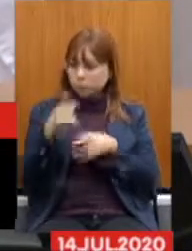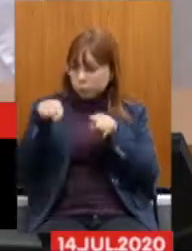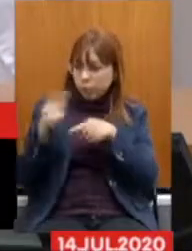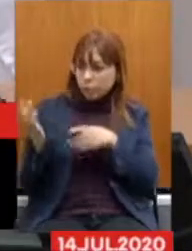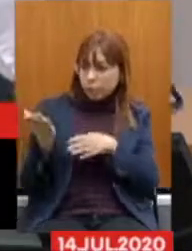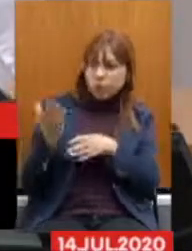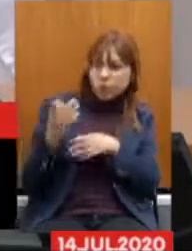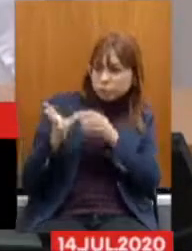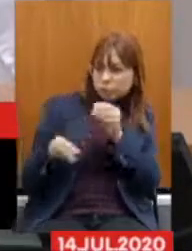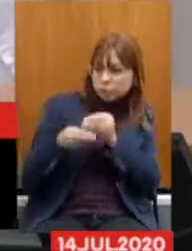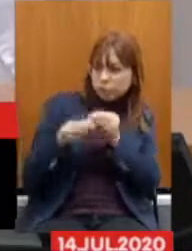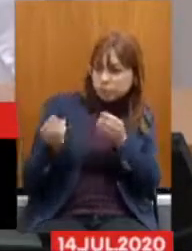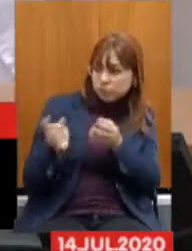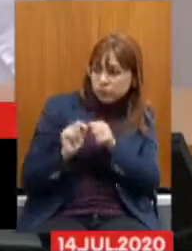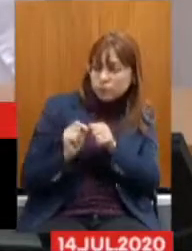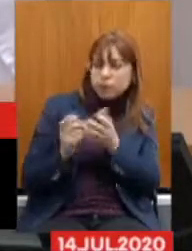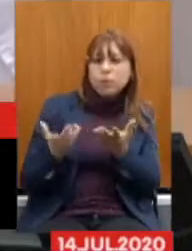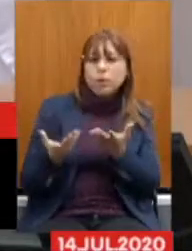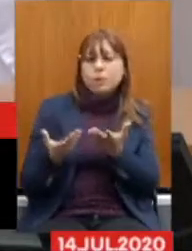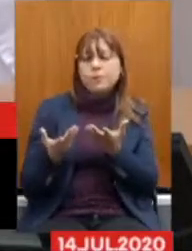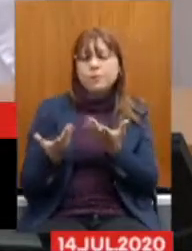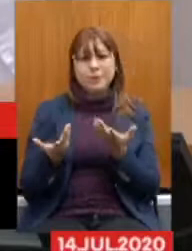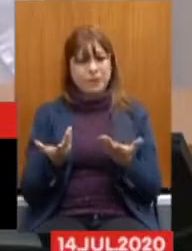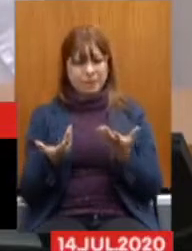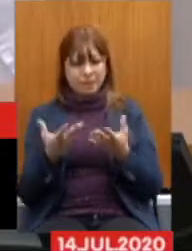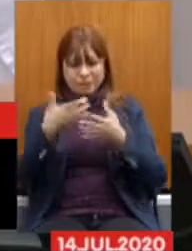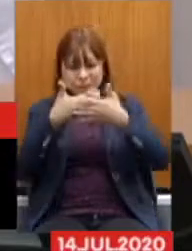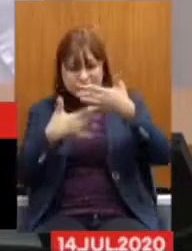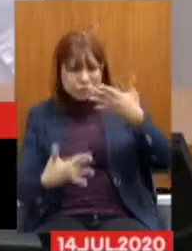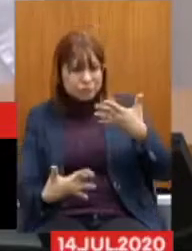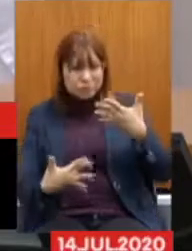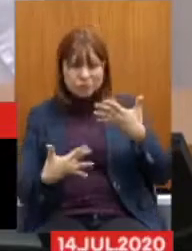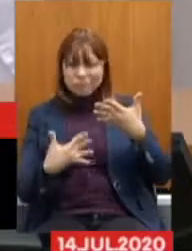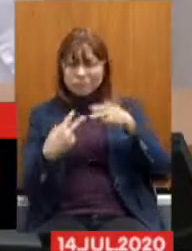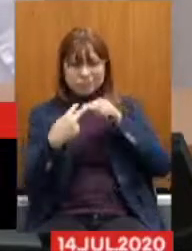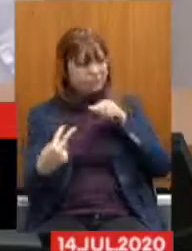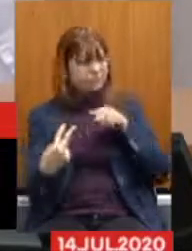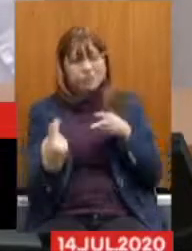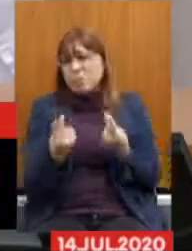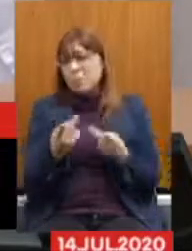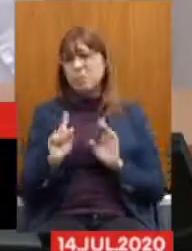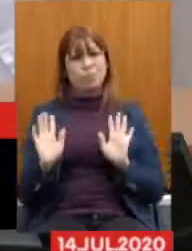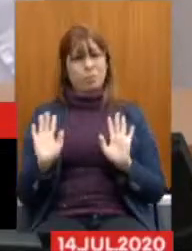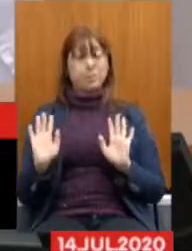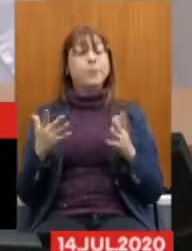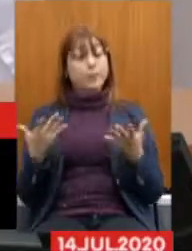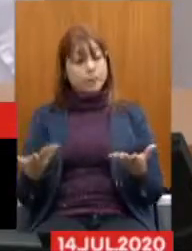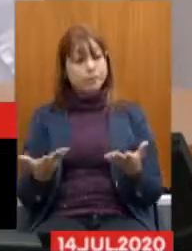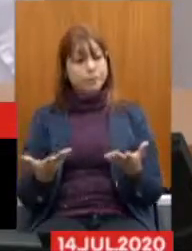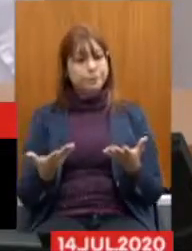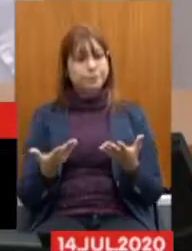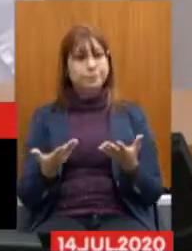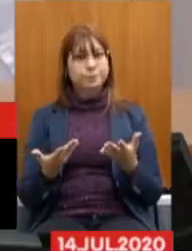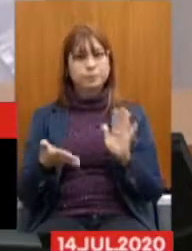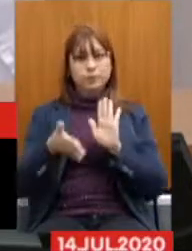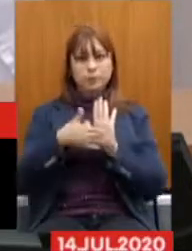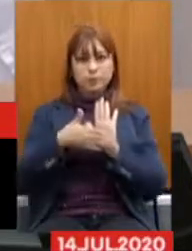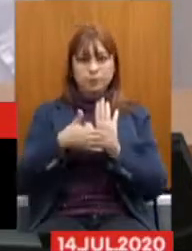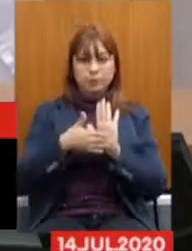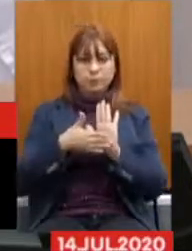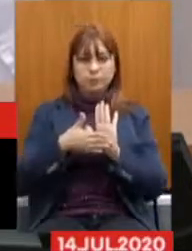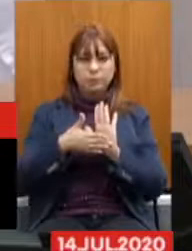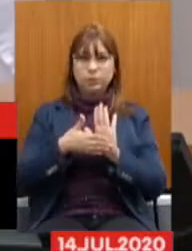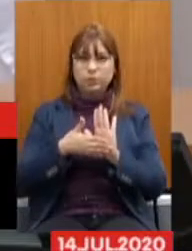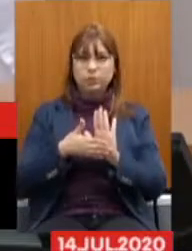por isso que fica superficial O debate Fica superficial o debate Então a primeira proposta É parar a tramitação